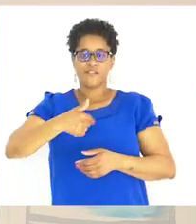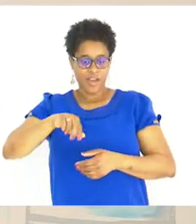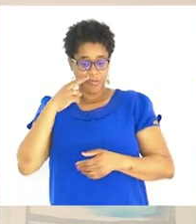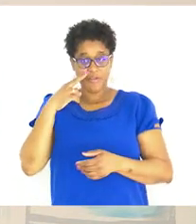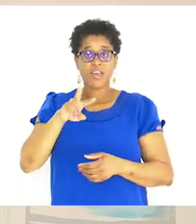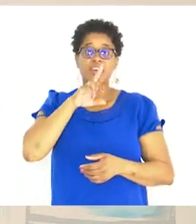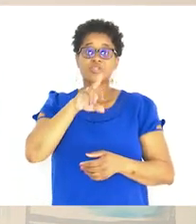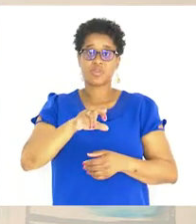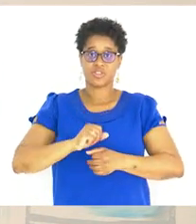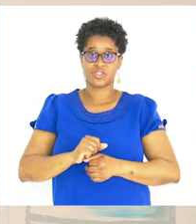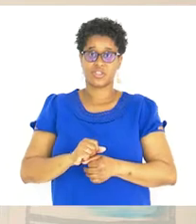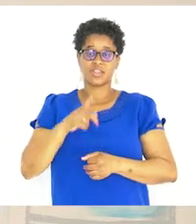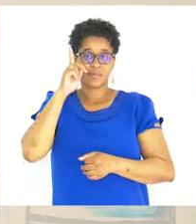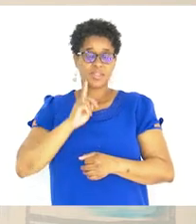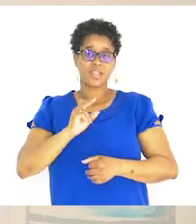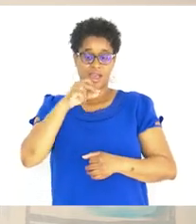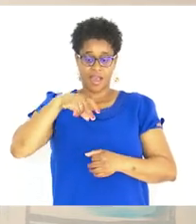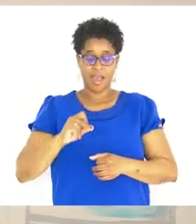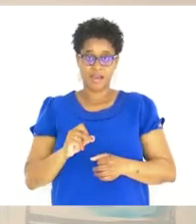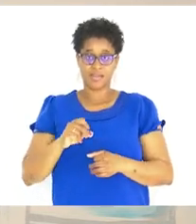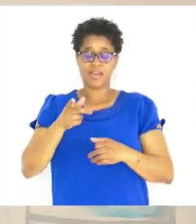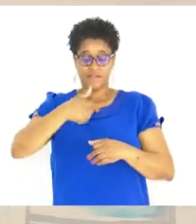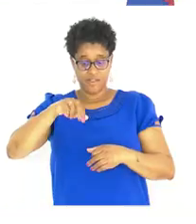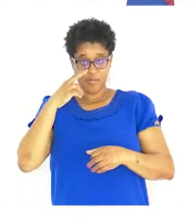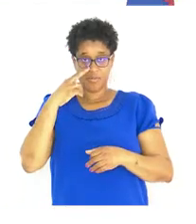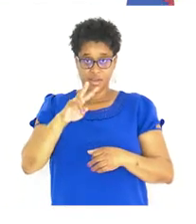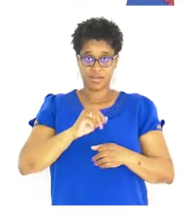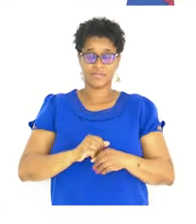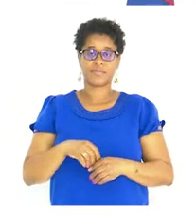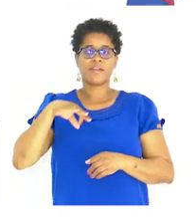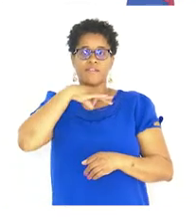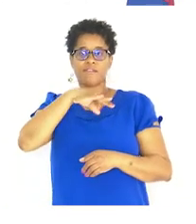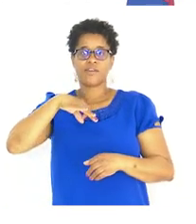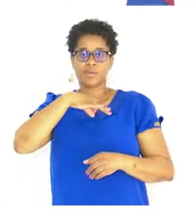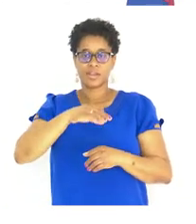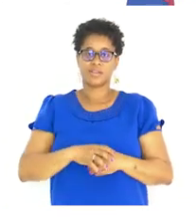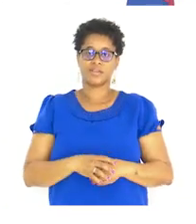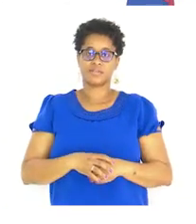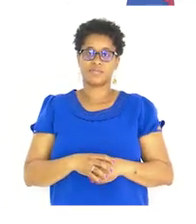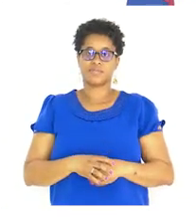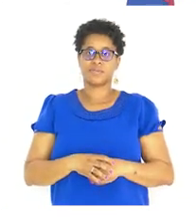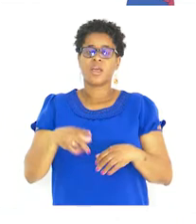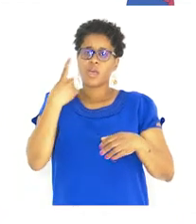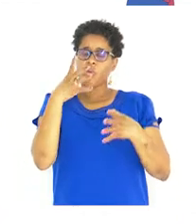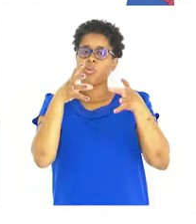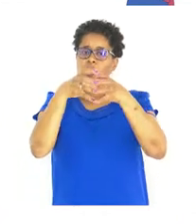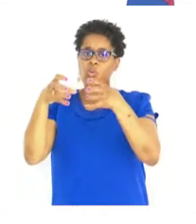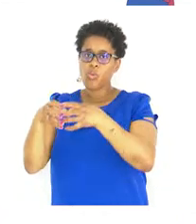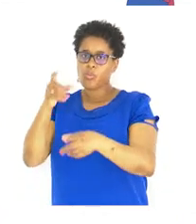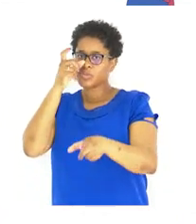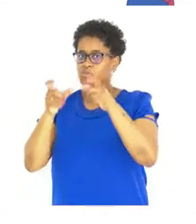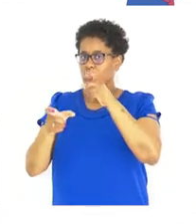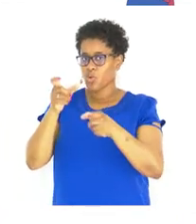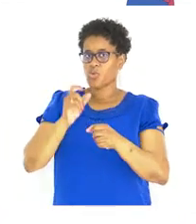ver a resposta Da Ana Vamos lá ver Família É um grupo de